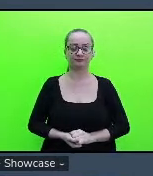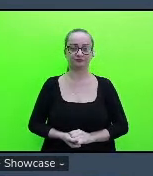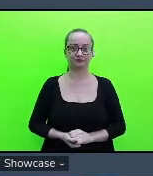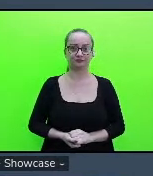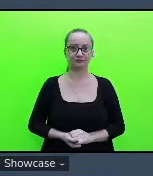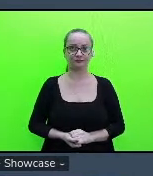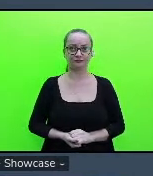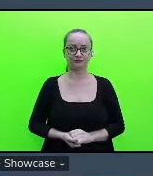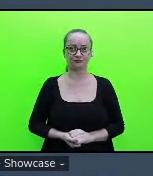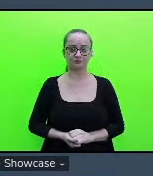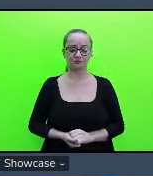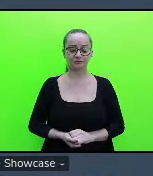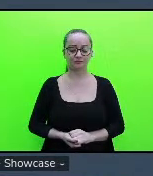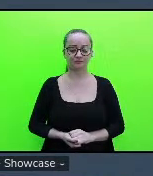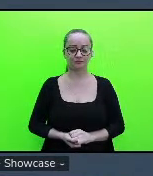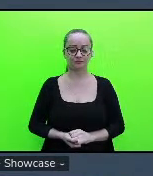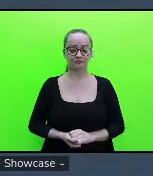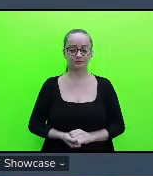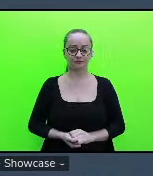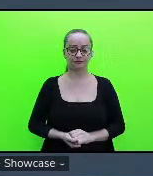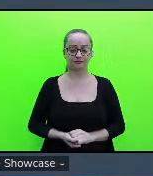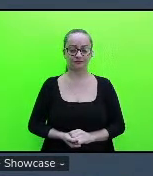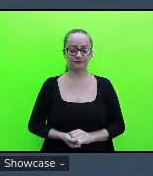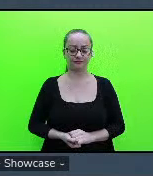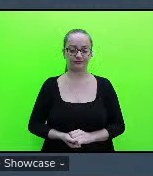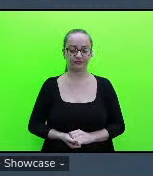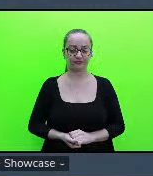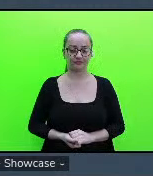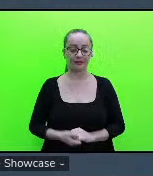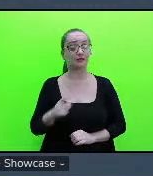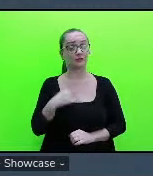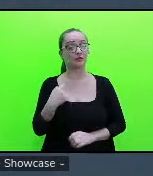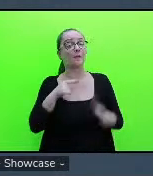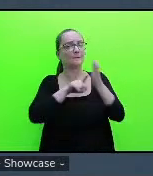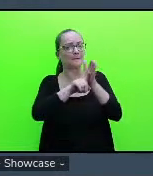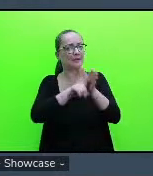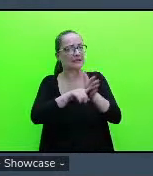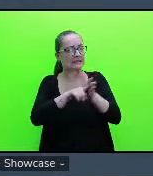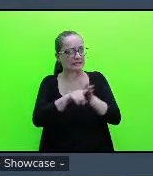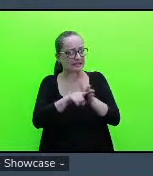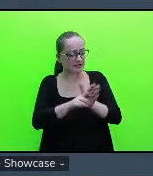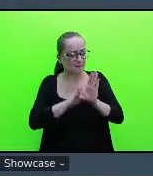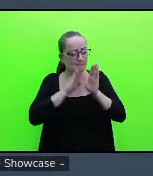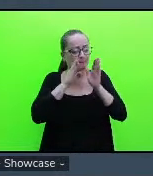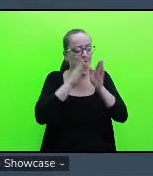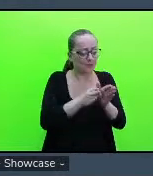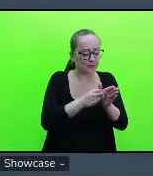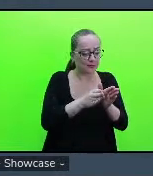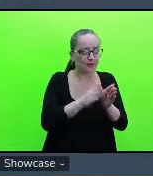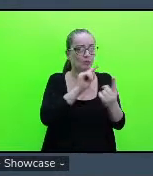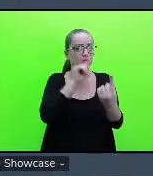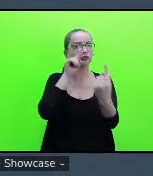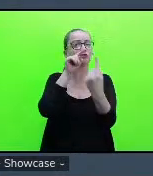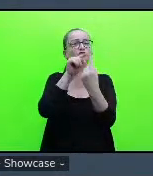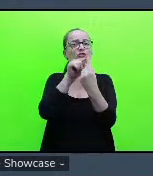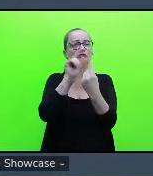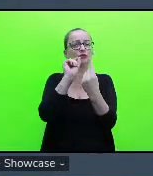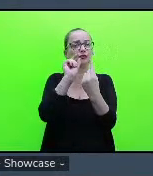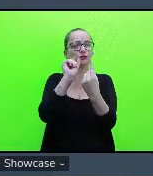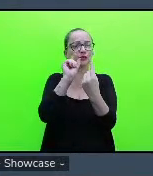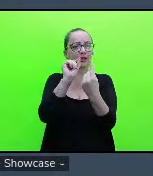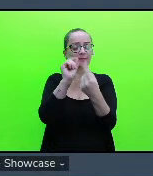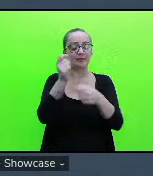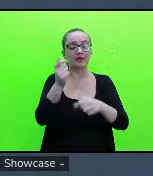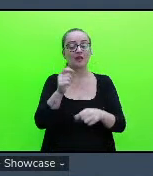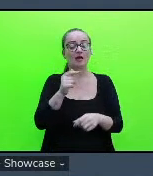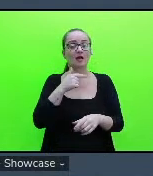Especificamente, o nosso, o nosso pesquisa, o nosso trabalho, ele tem como objetivo avaliar e